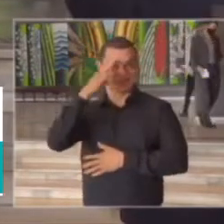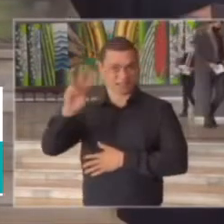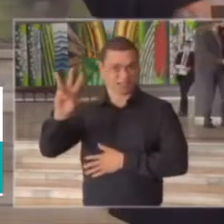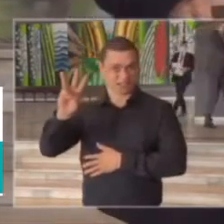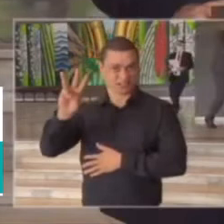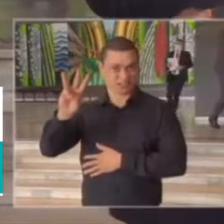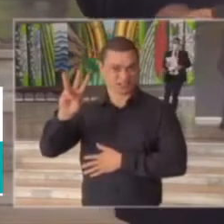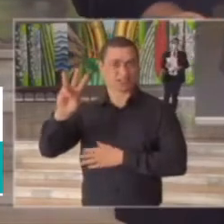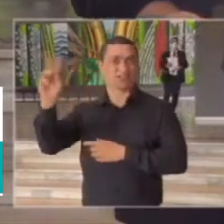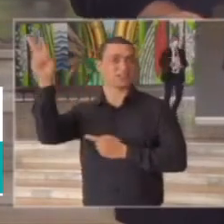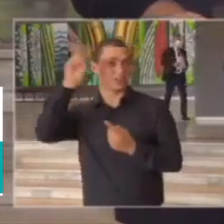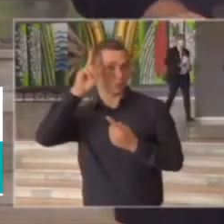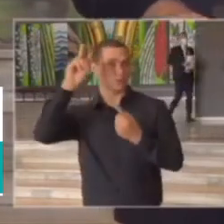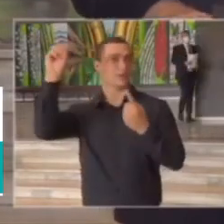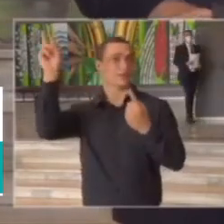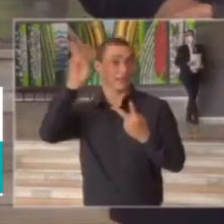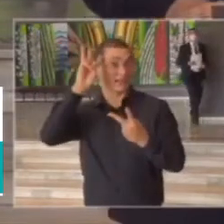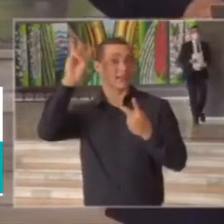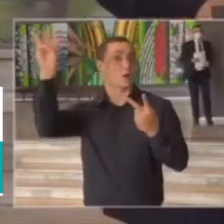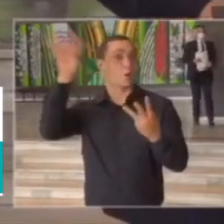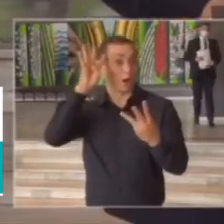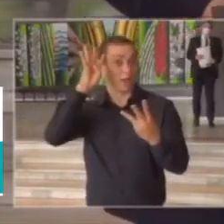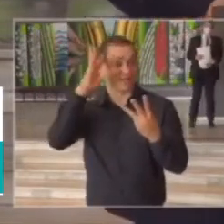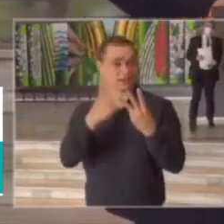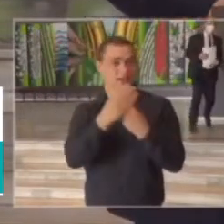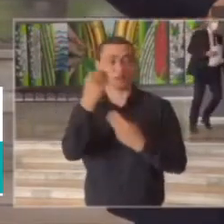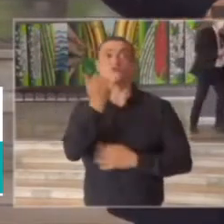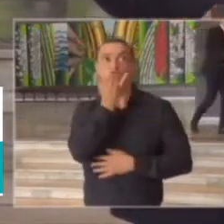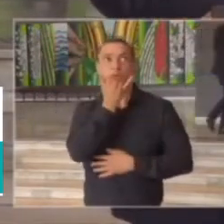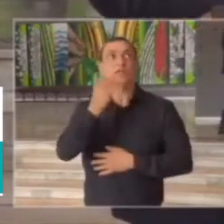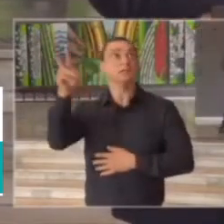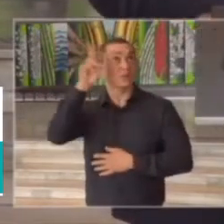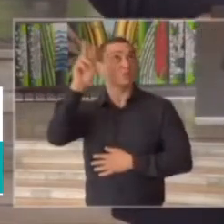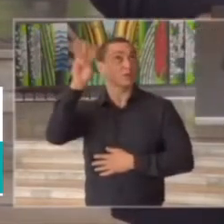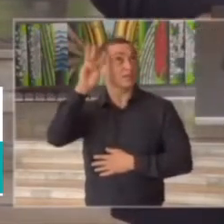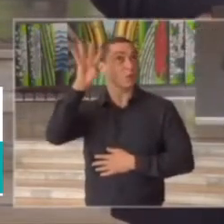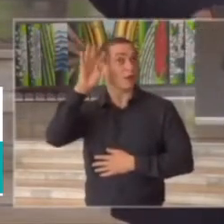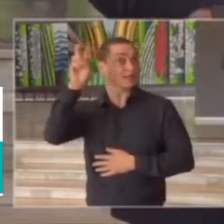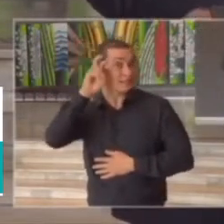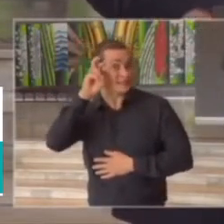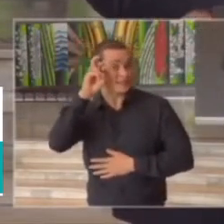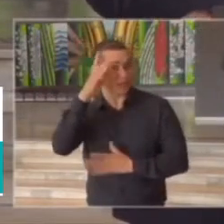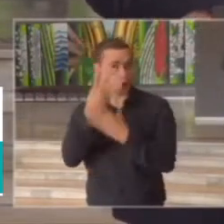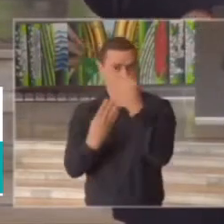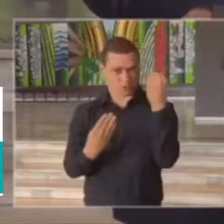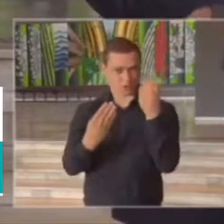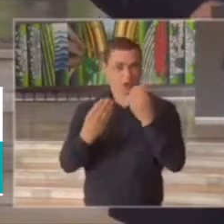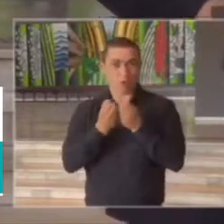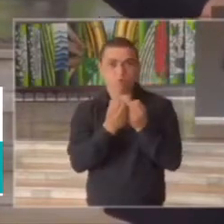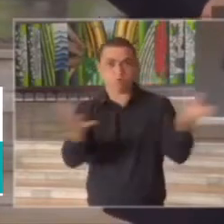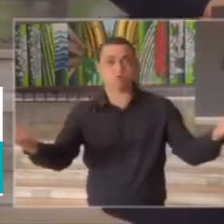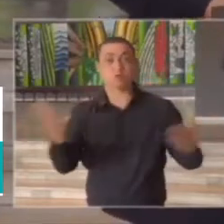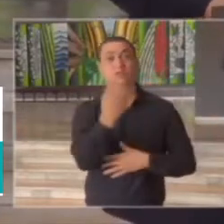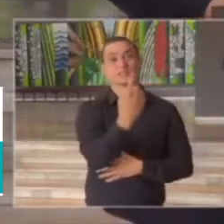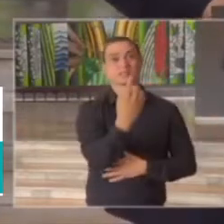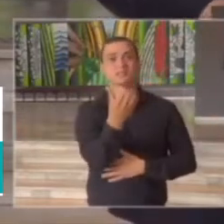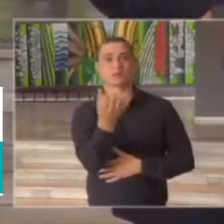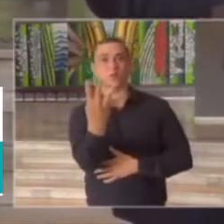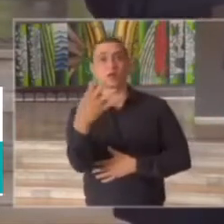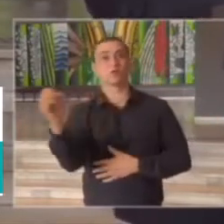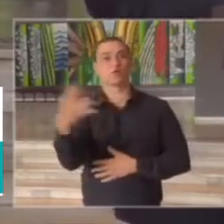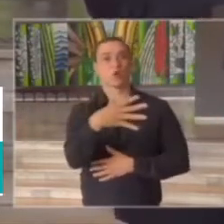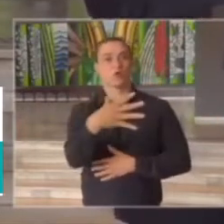164 novos respiradores no interior do estado de São Paulo eles garantem a ampliação dos leitos